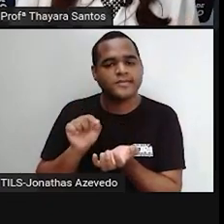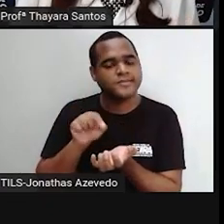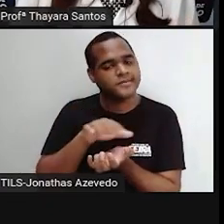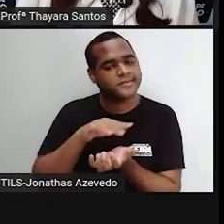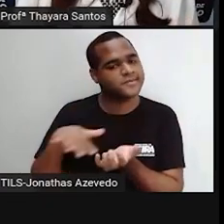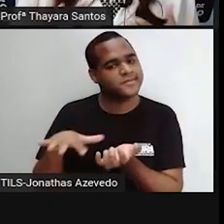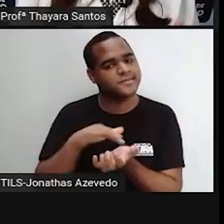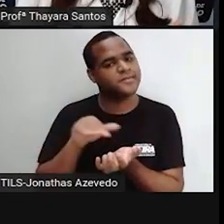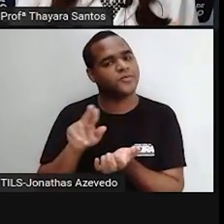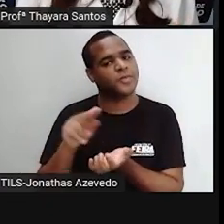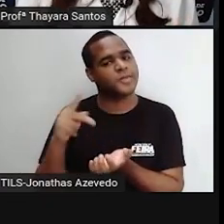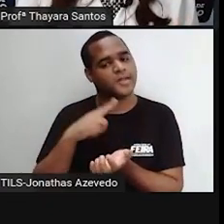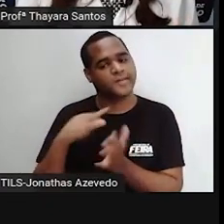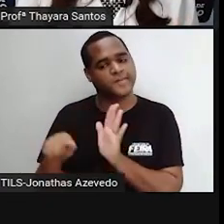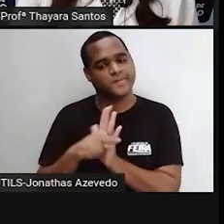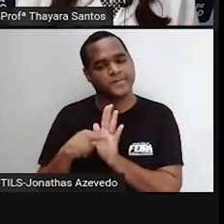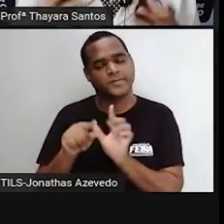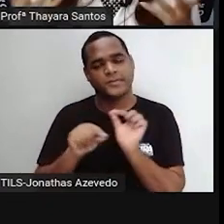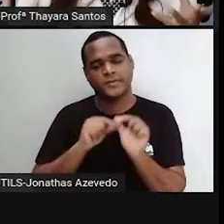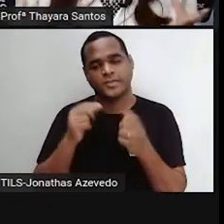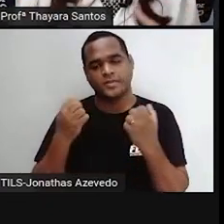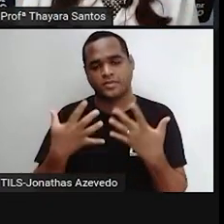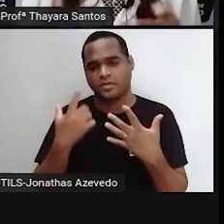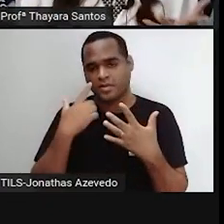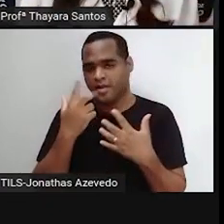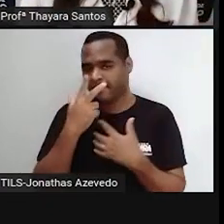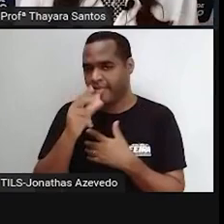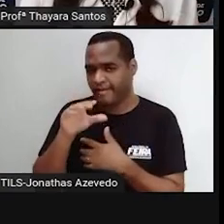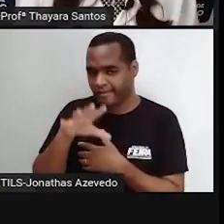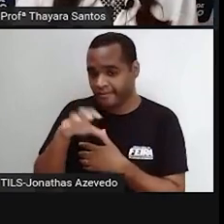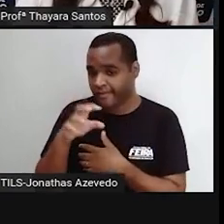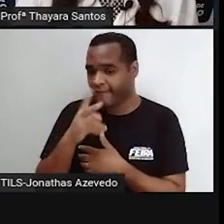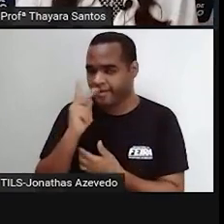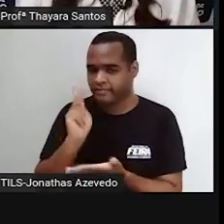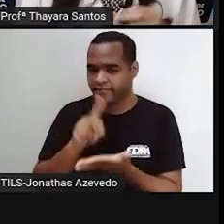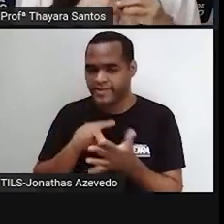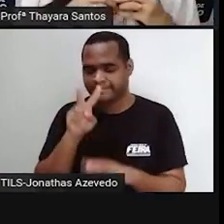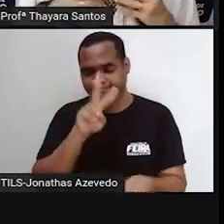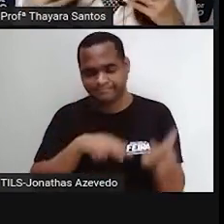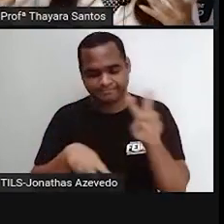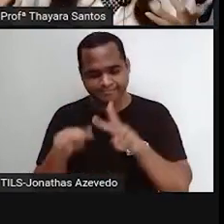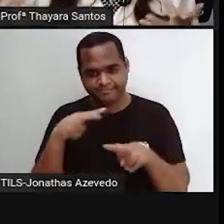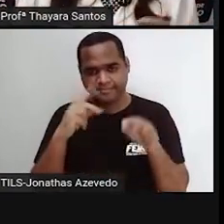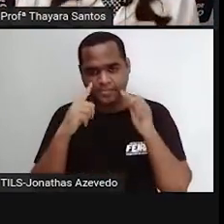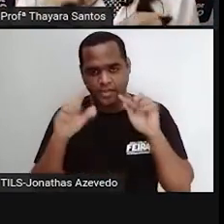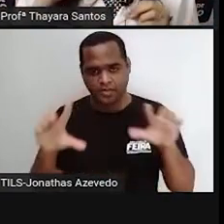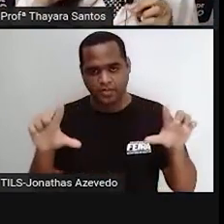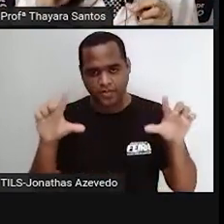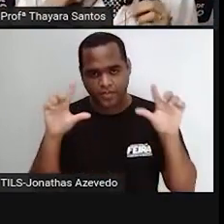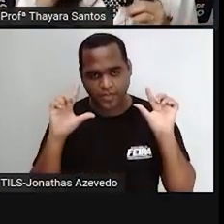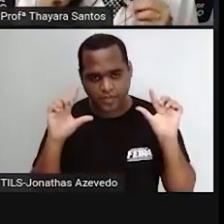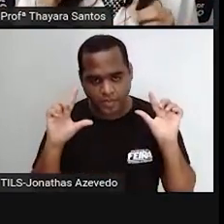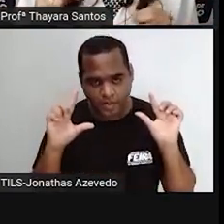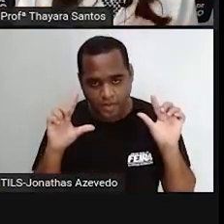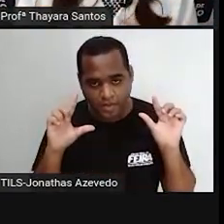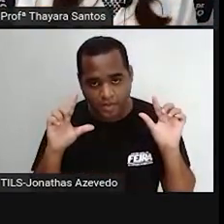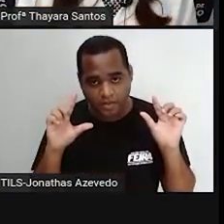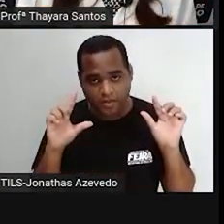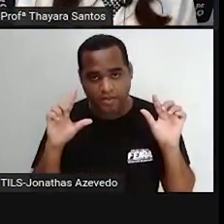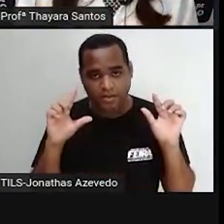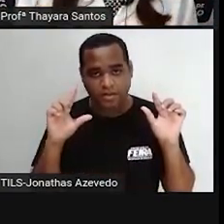as organelas que estão presentes. Isso daí está projetando em realidade virtual. A gente consegue aumentar, consegue ver por